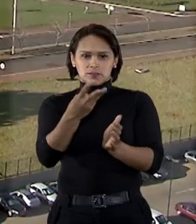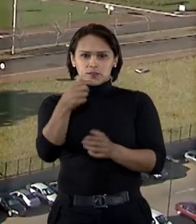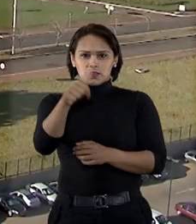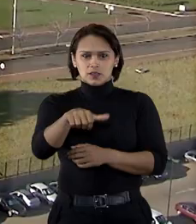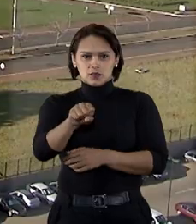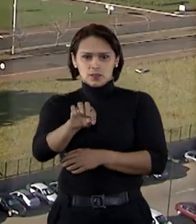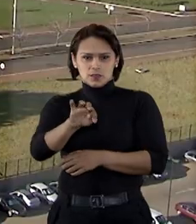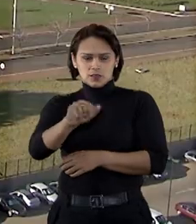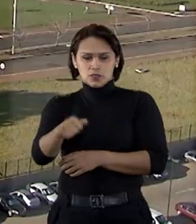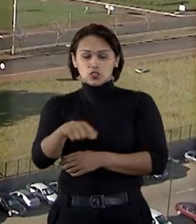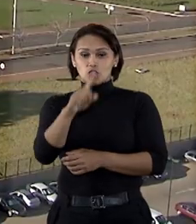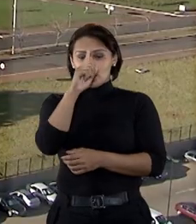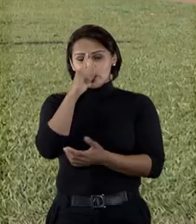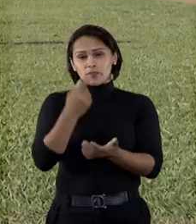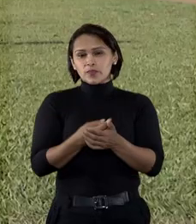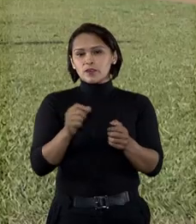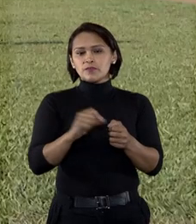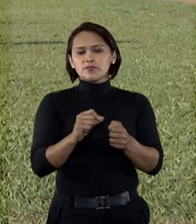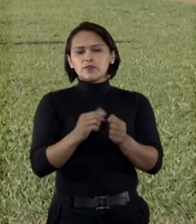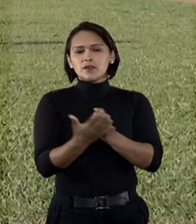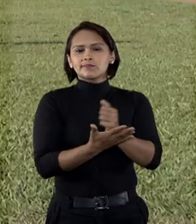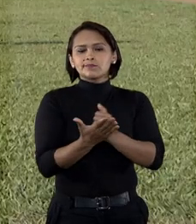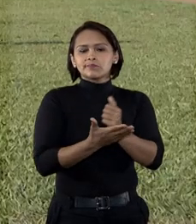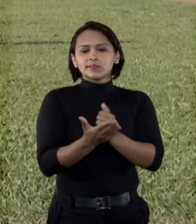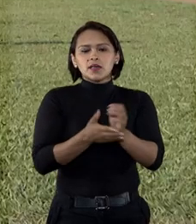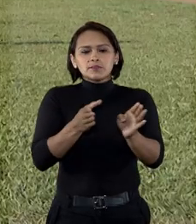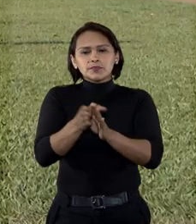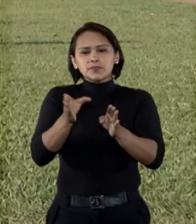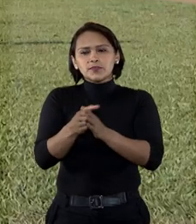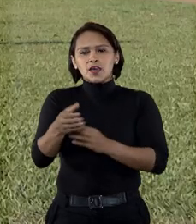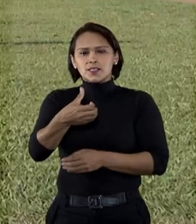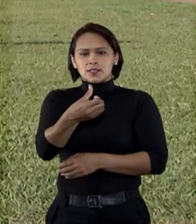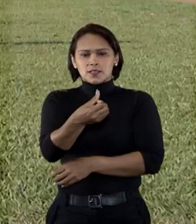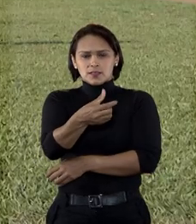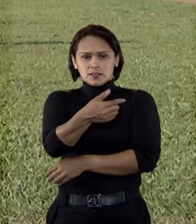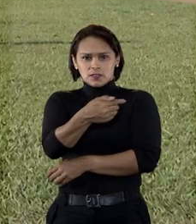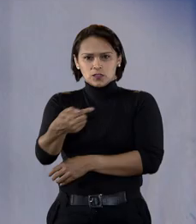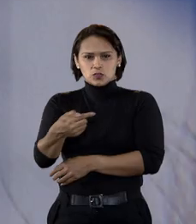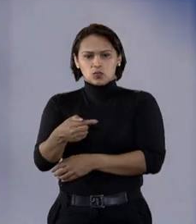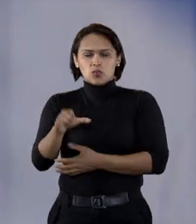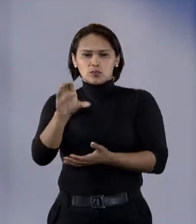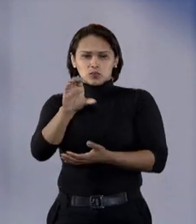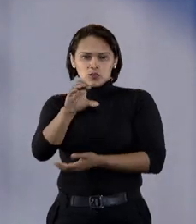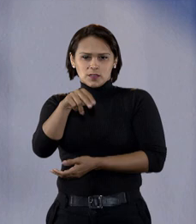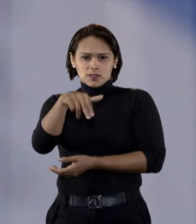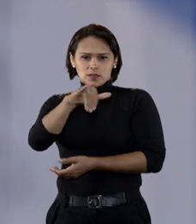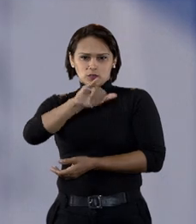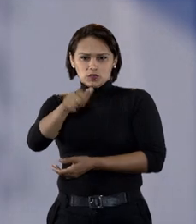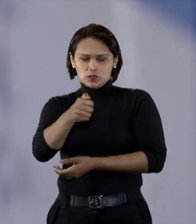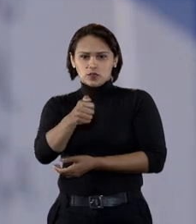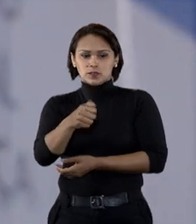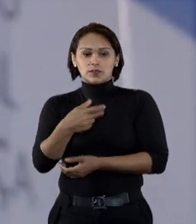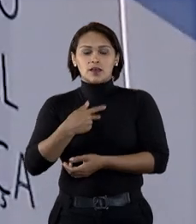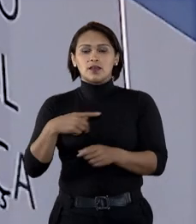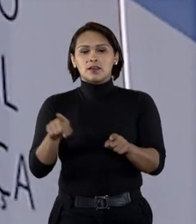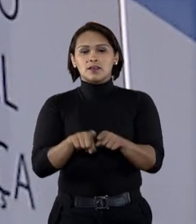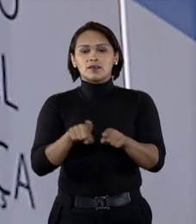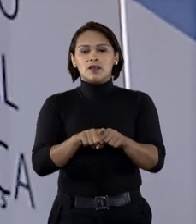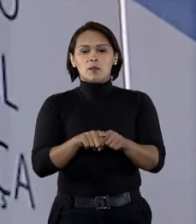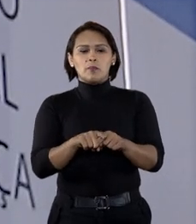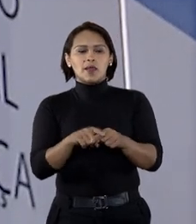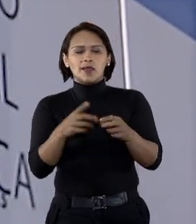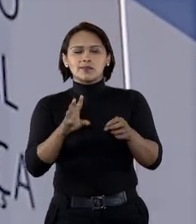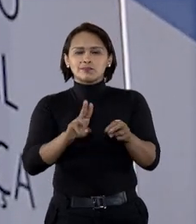sessão do Superior Tribunal de Justiça foi tomada com base na Recomendação 62 do Conselho Nacional de Justiça nas